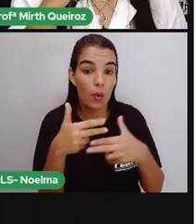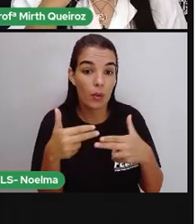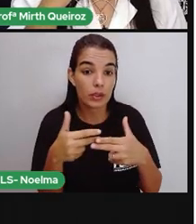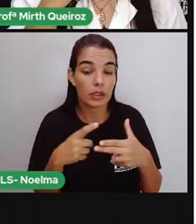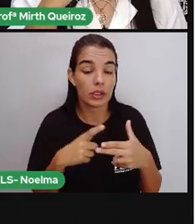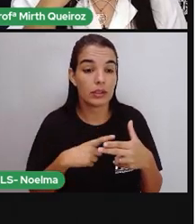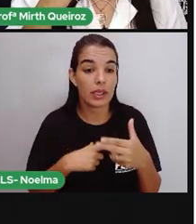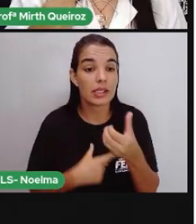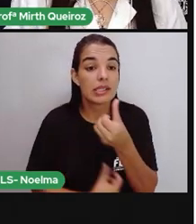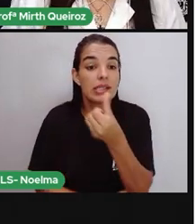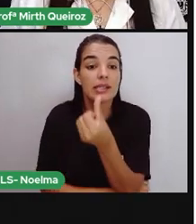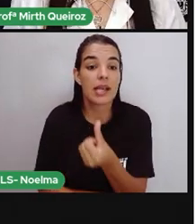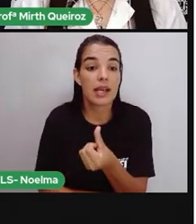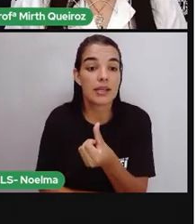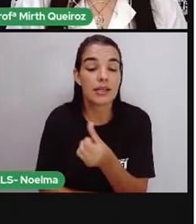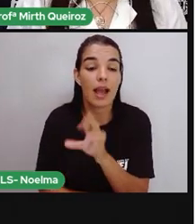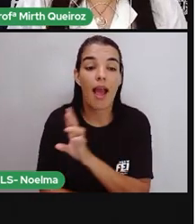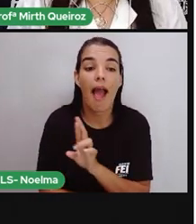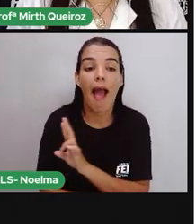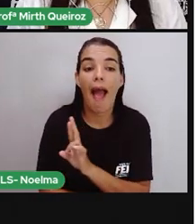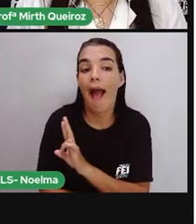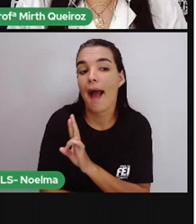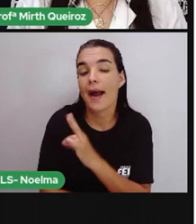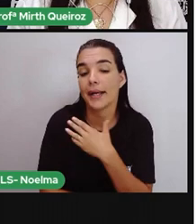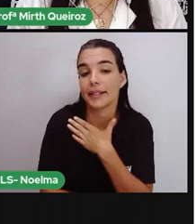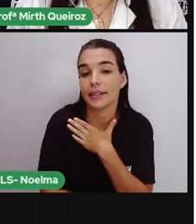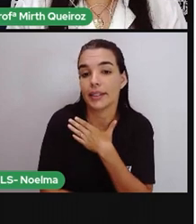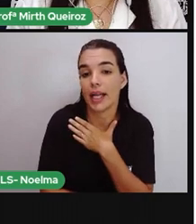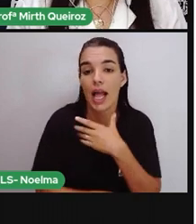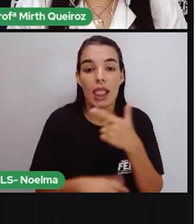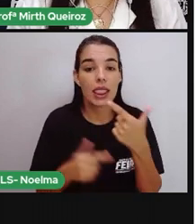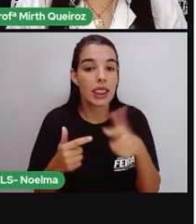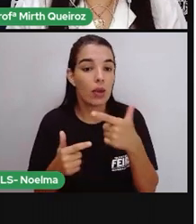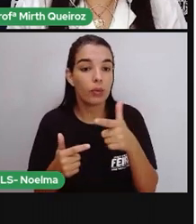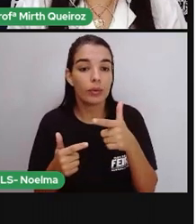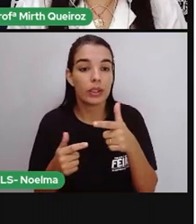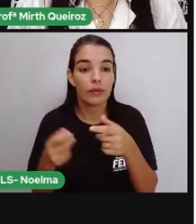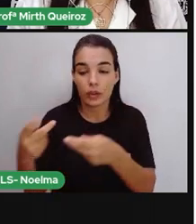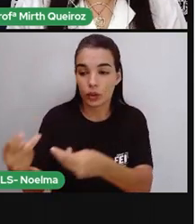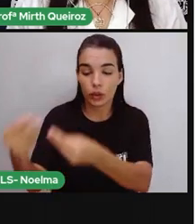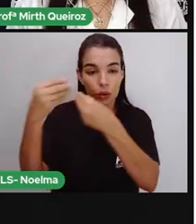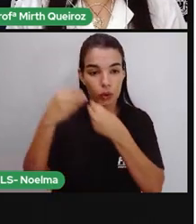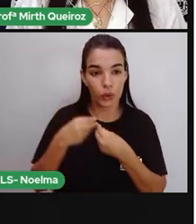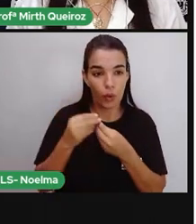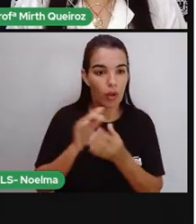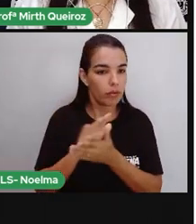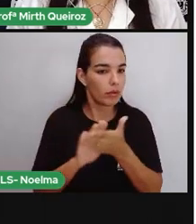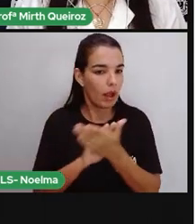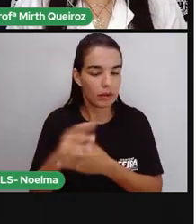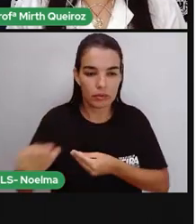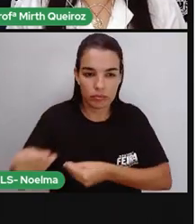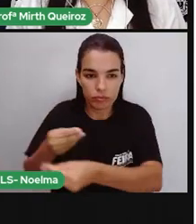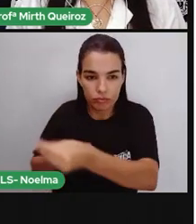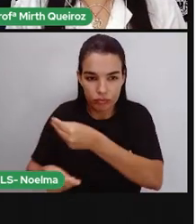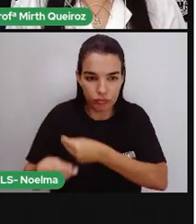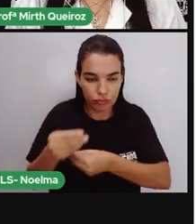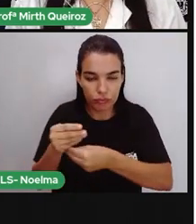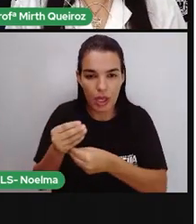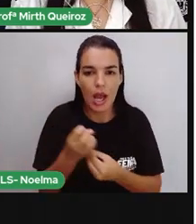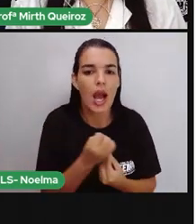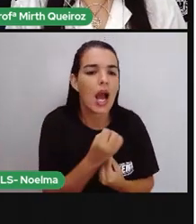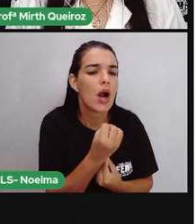real, 6 reais. Sem receber troco nenhum. Quais produtos que ela poderia,